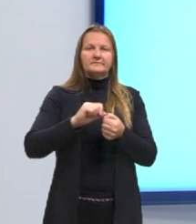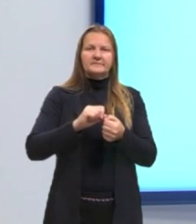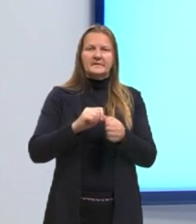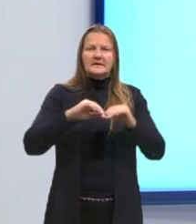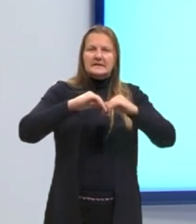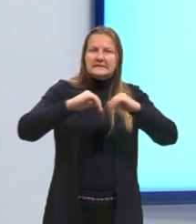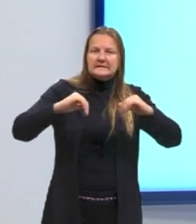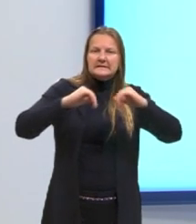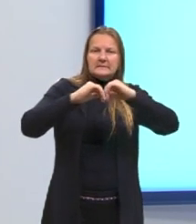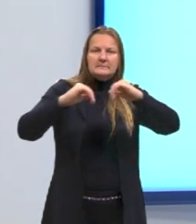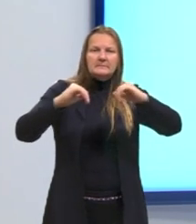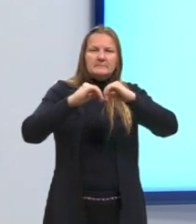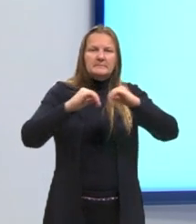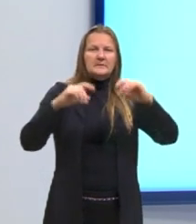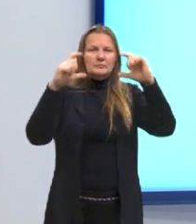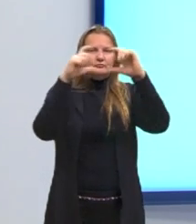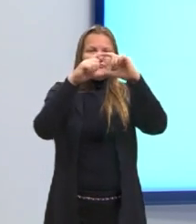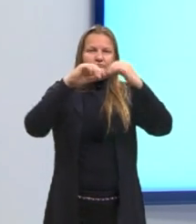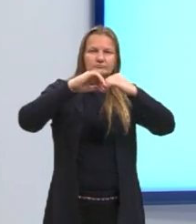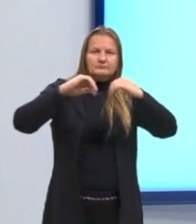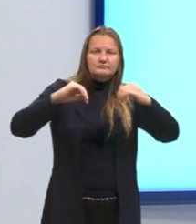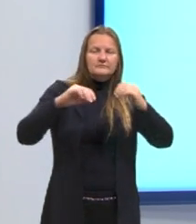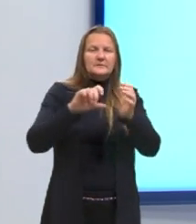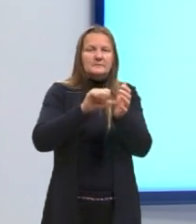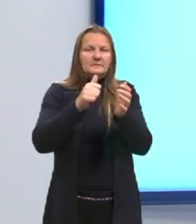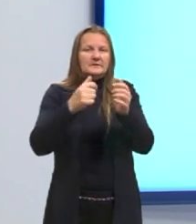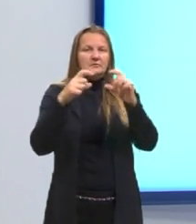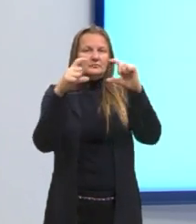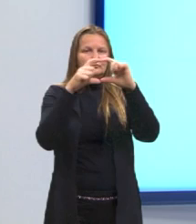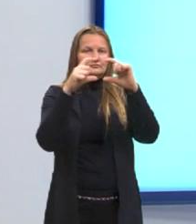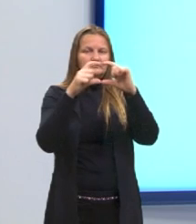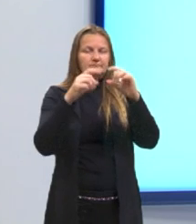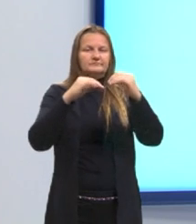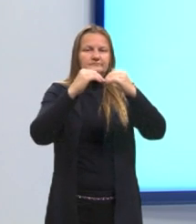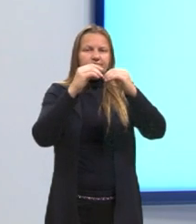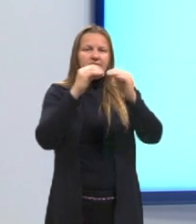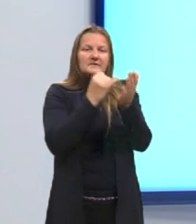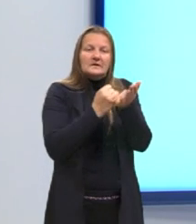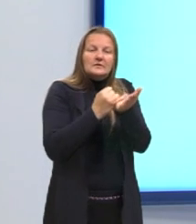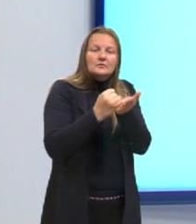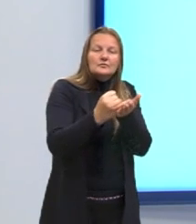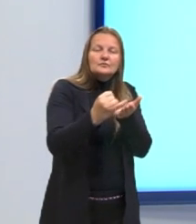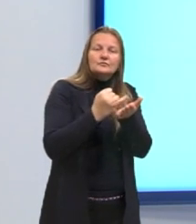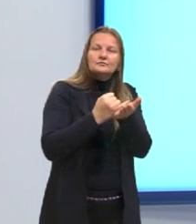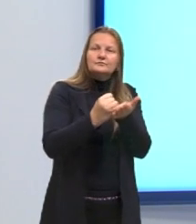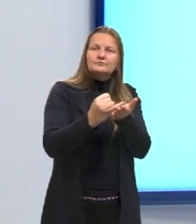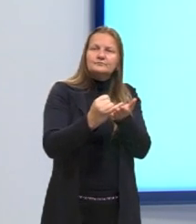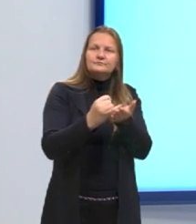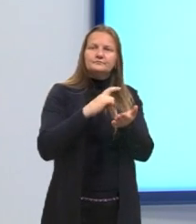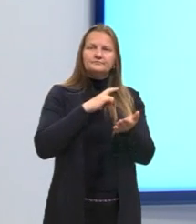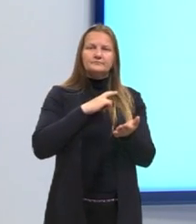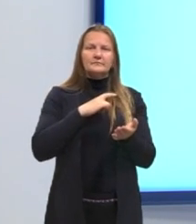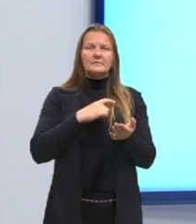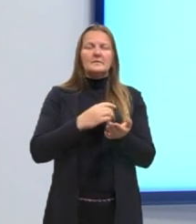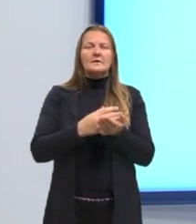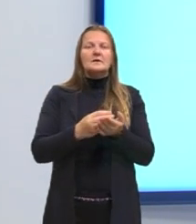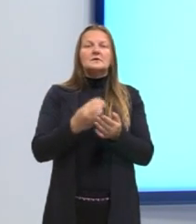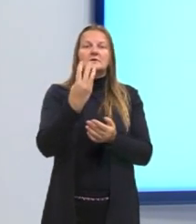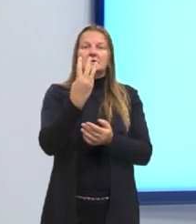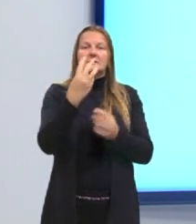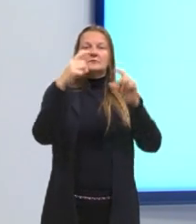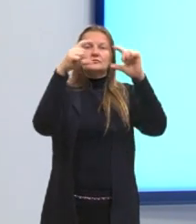separa em períodos, né? O primeiro parágrafo da redação, que é a introdução. Então, normalmente, ele vai aparecer ali em três